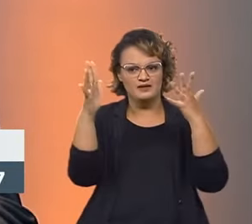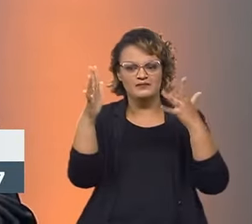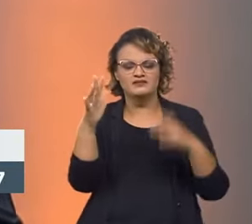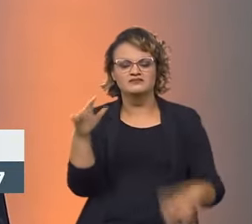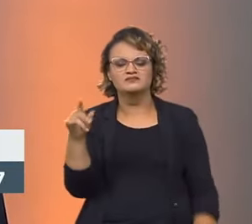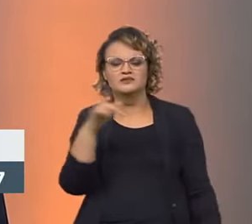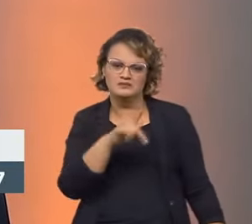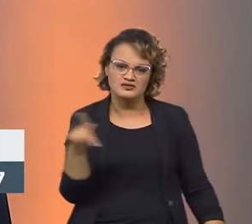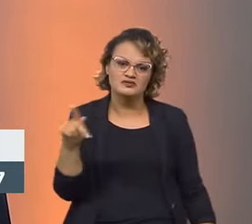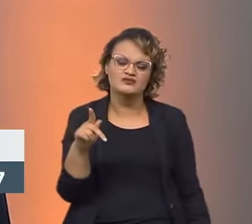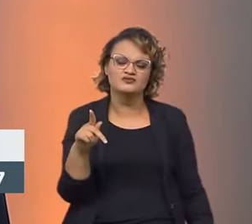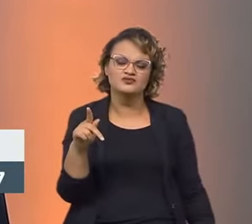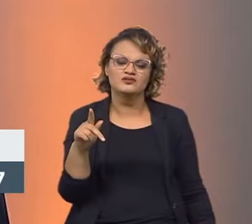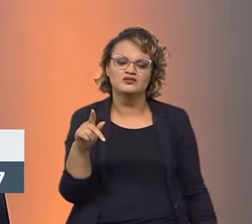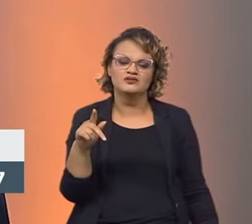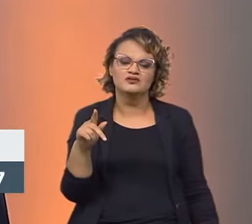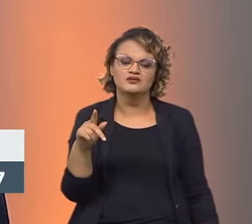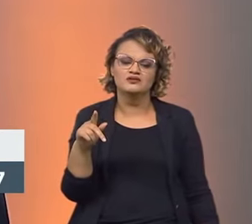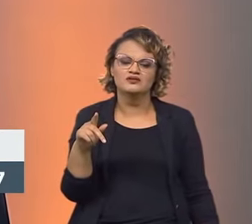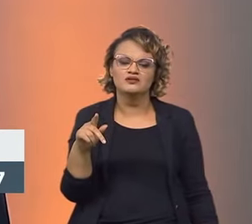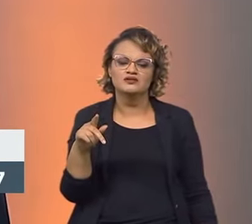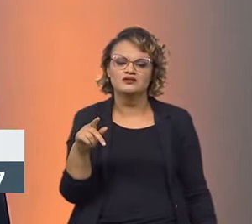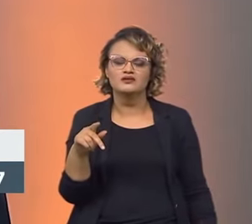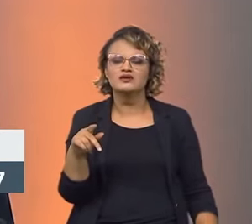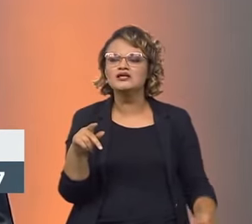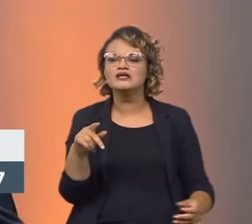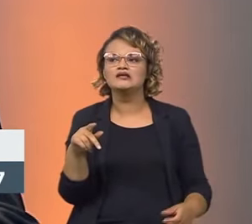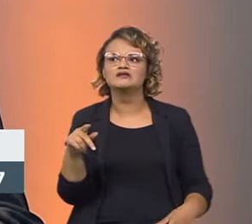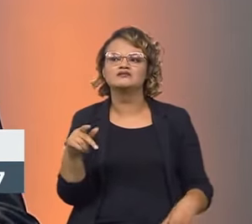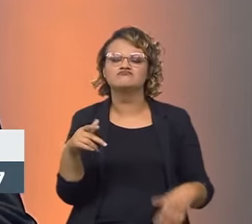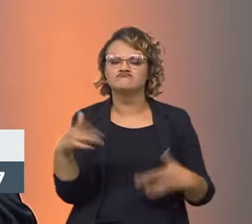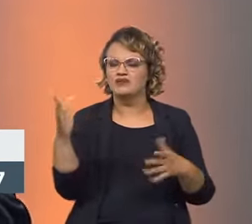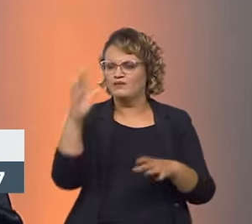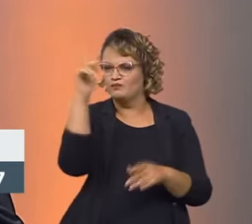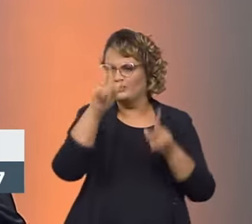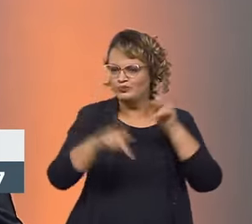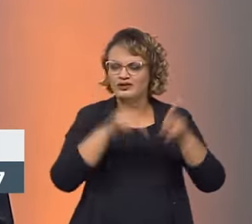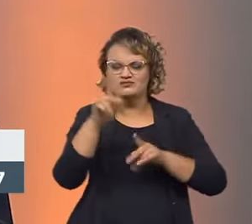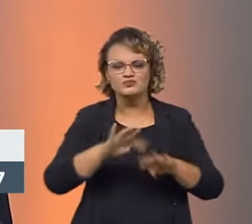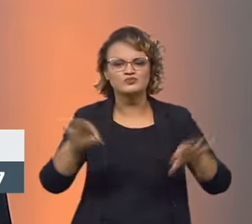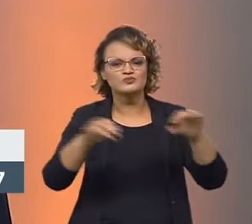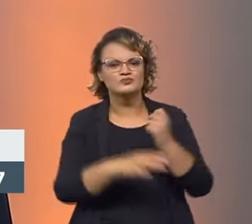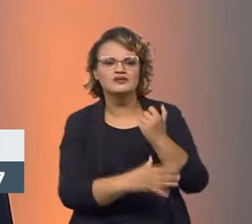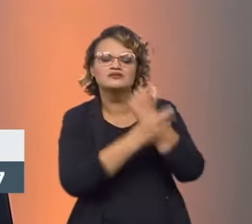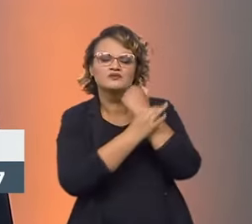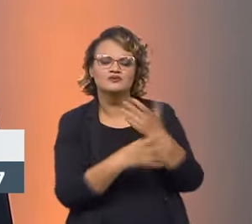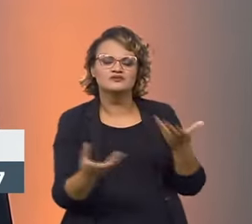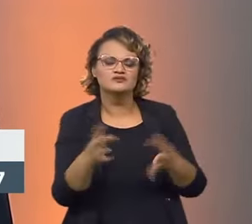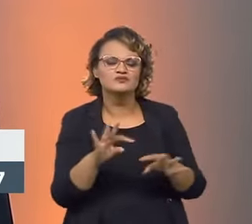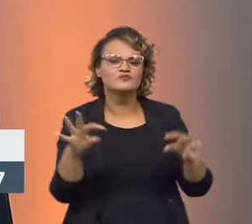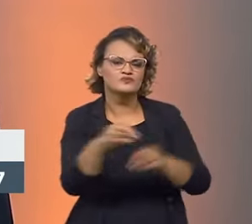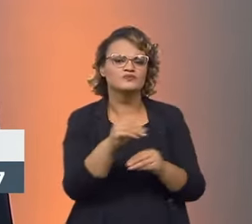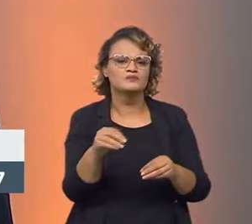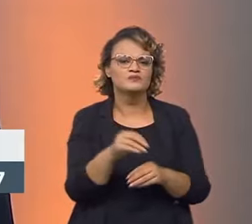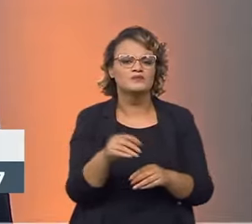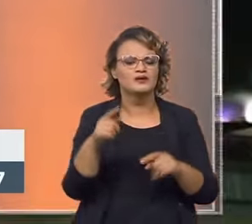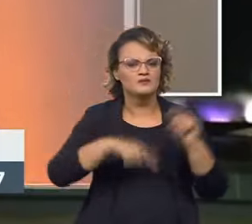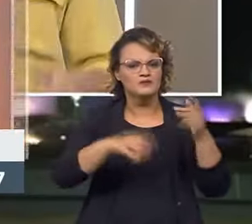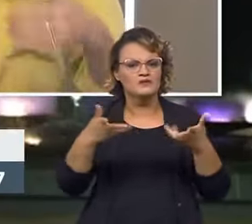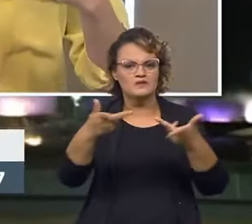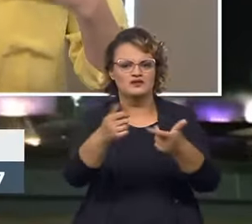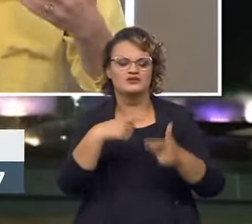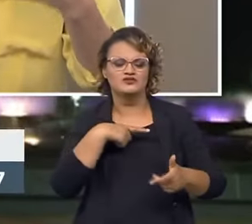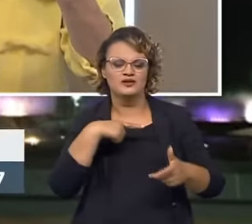e falar da importância desse mecanismo, desse instrumento para toda a população, para a segurança e também para manter a qualidade dos produtos.